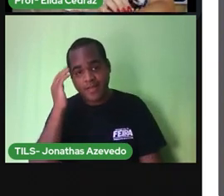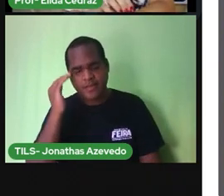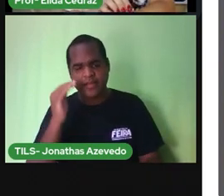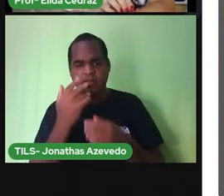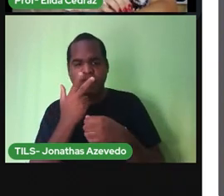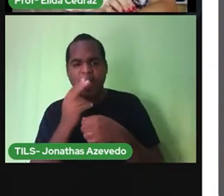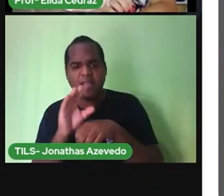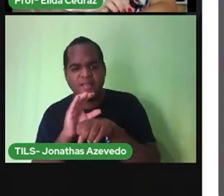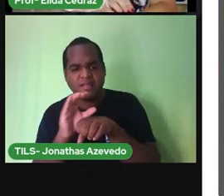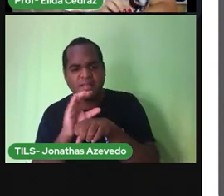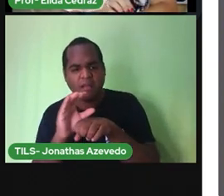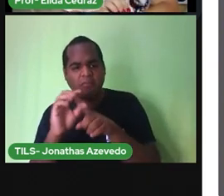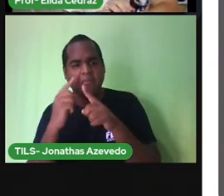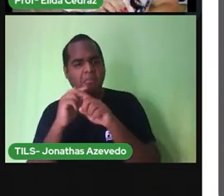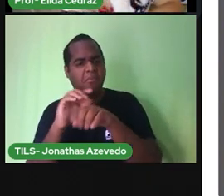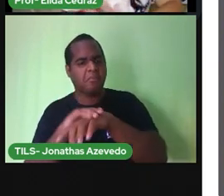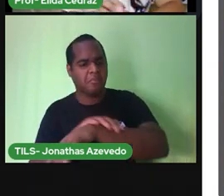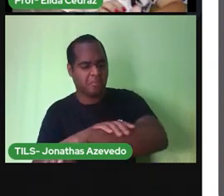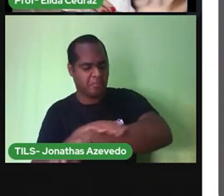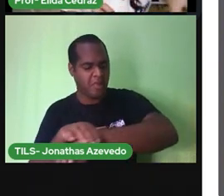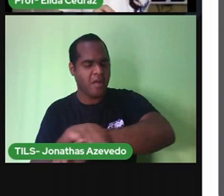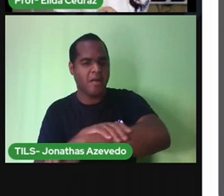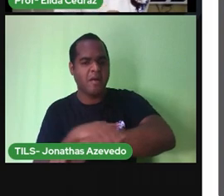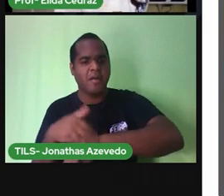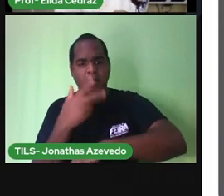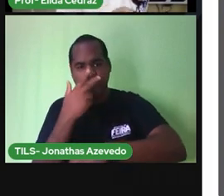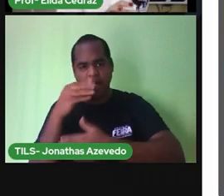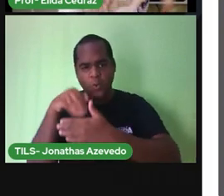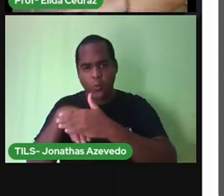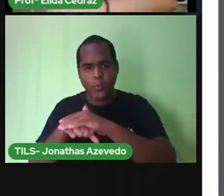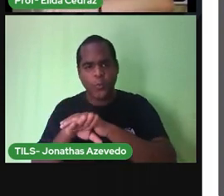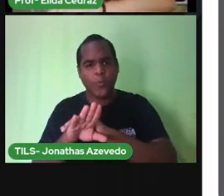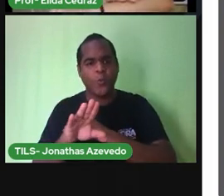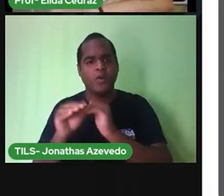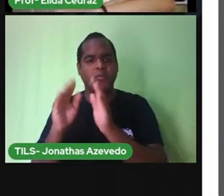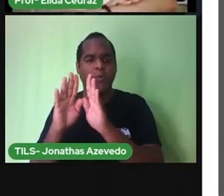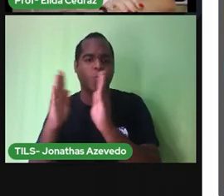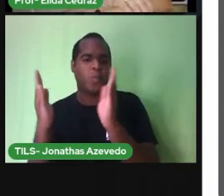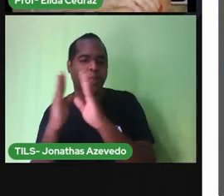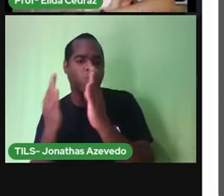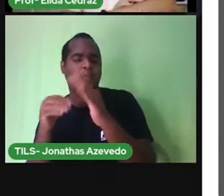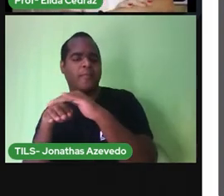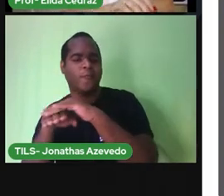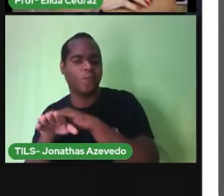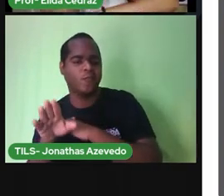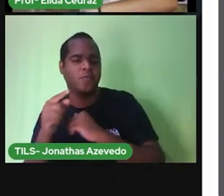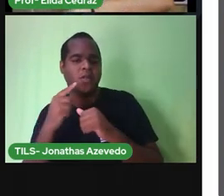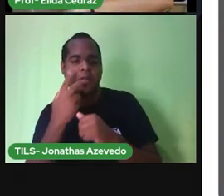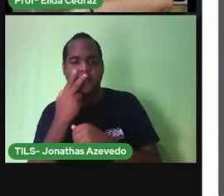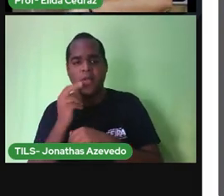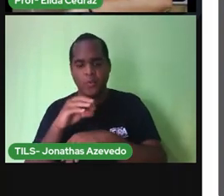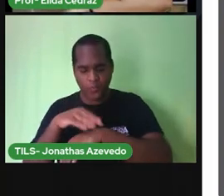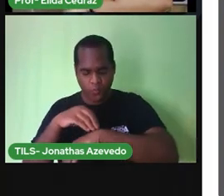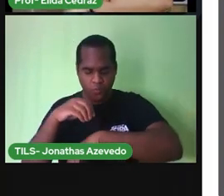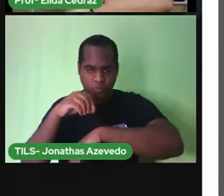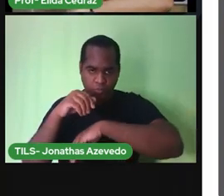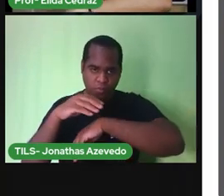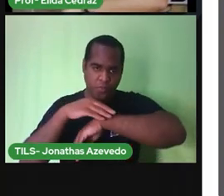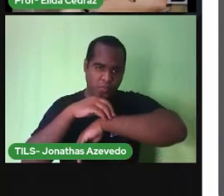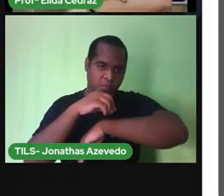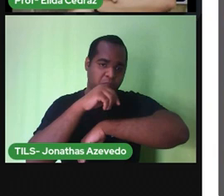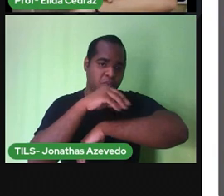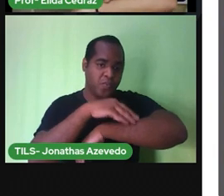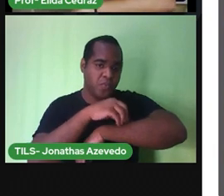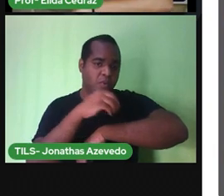cinzentinha, parecendo que a gente estava guardado, que nem livro, lá na estante, fica aqueles, vai se não estar cheio de pozinho, quando a gente passa